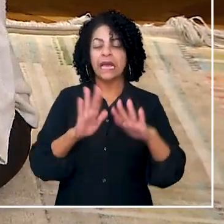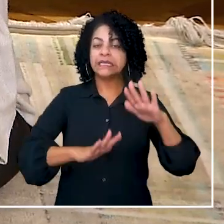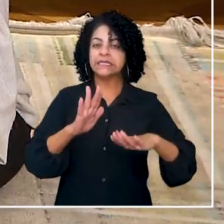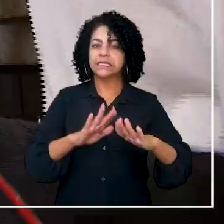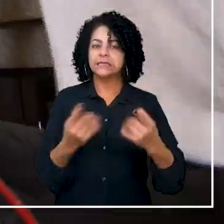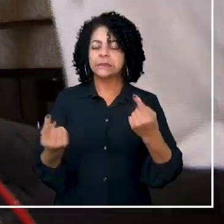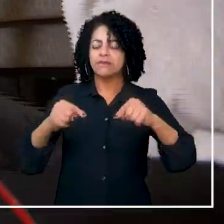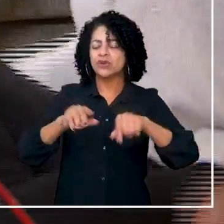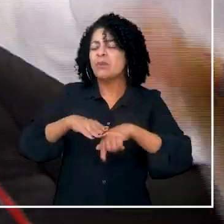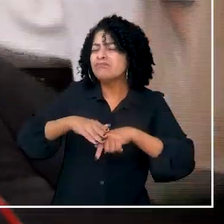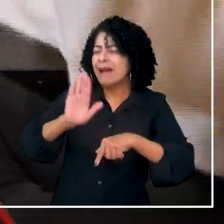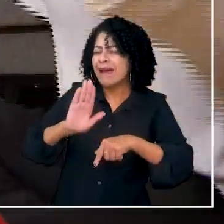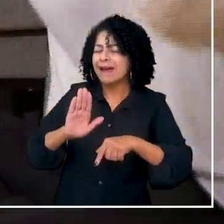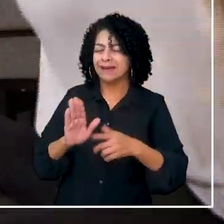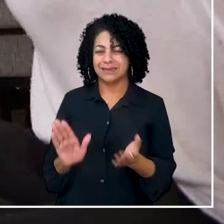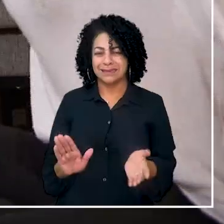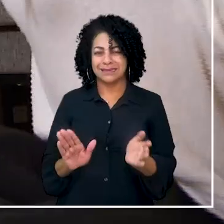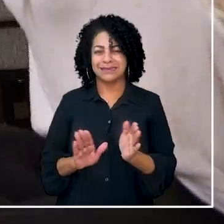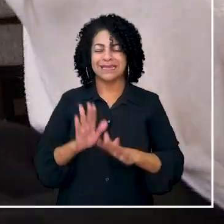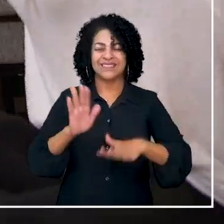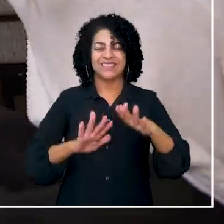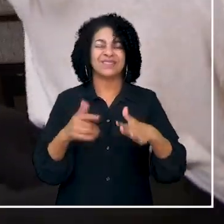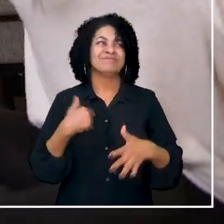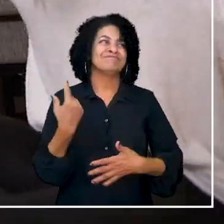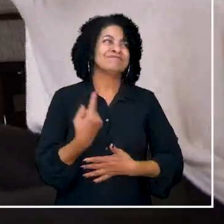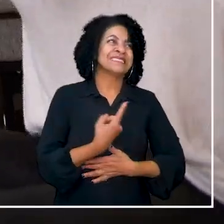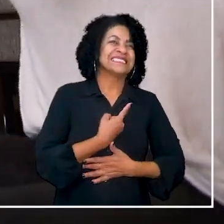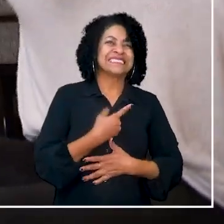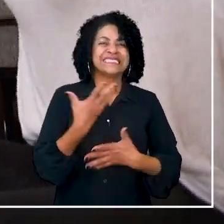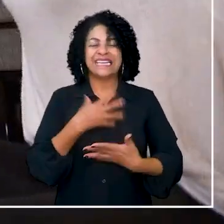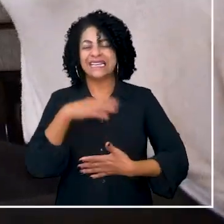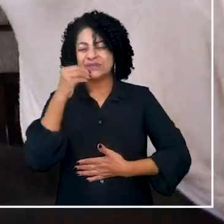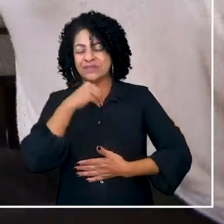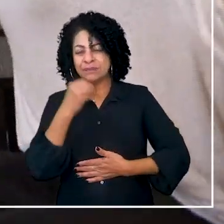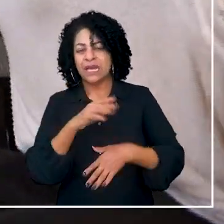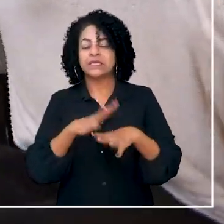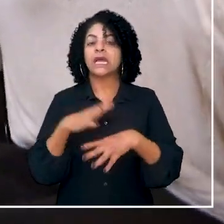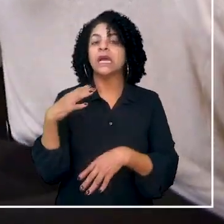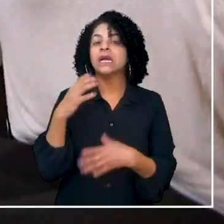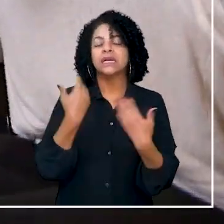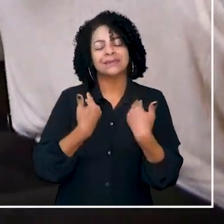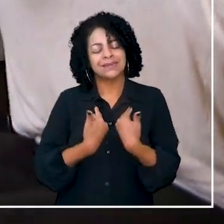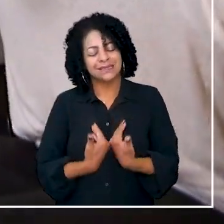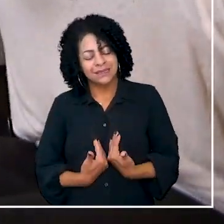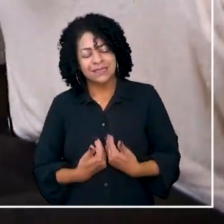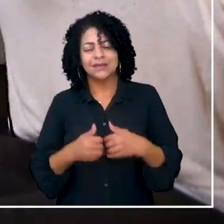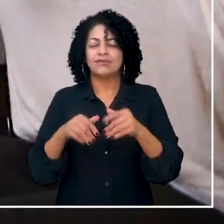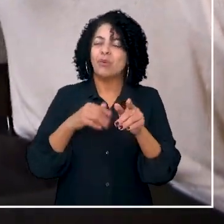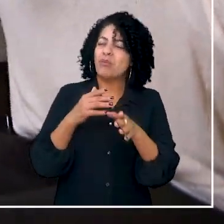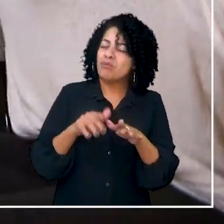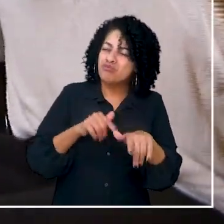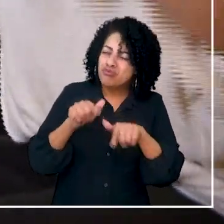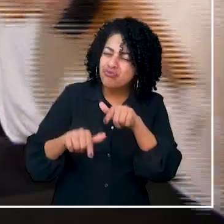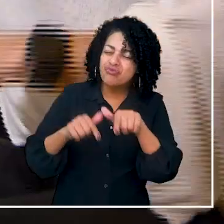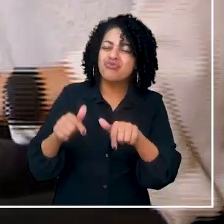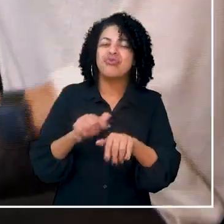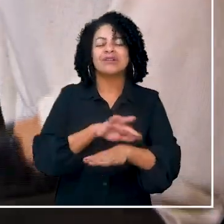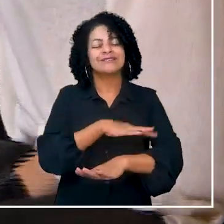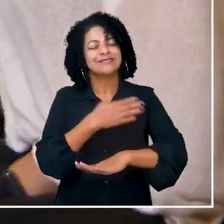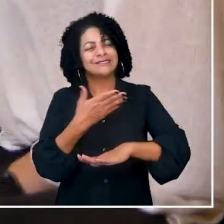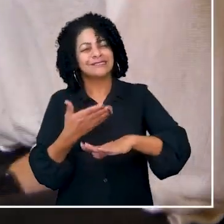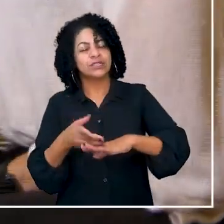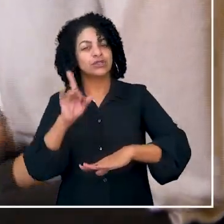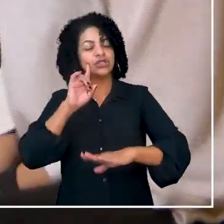Às vezes pode ser um pouco mais desafiador, às vezes a gente fica mais fragilizado porque a gente se desgasta com a rotina, com os